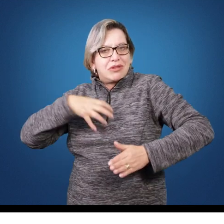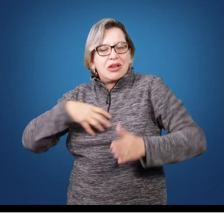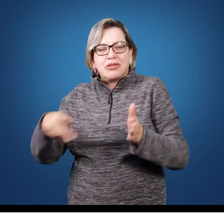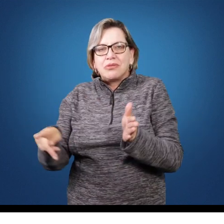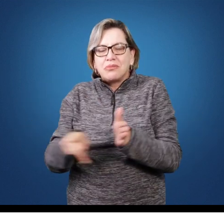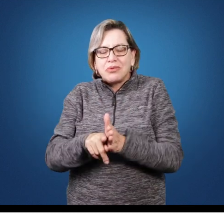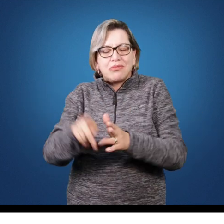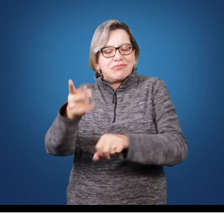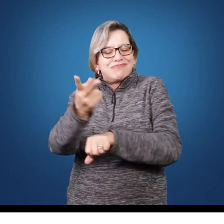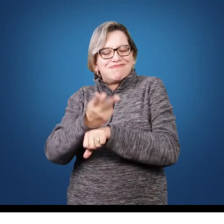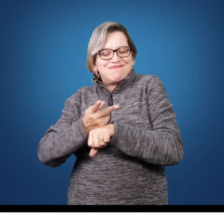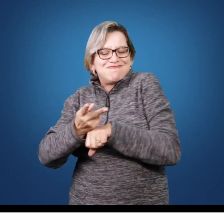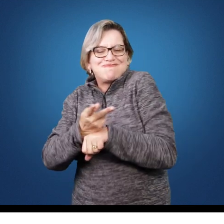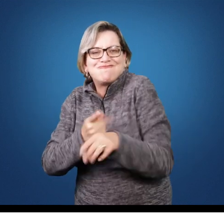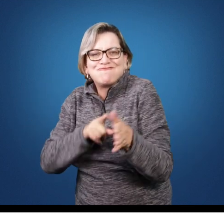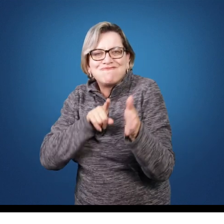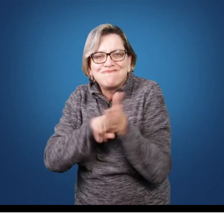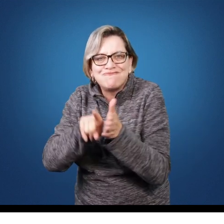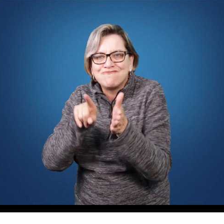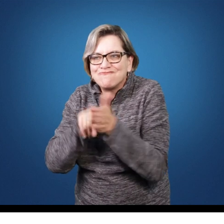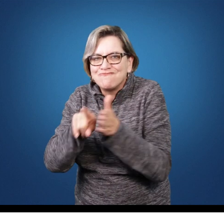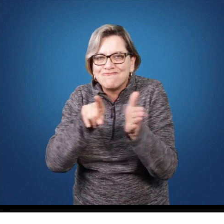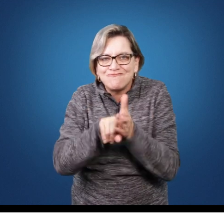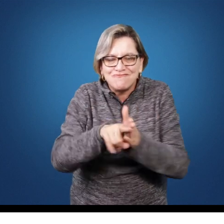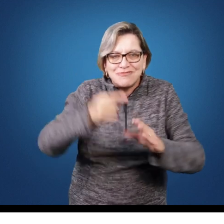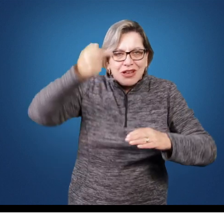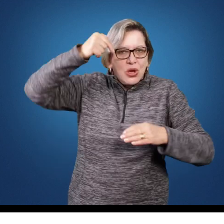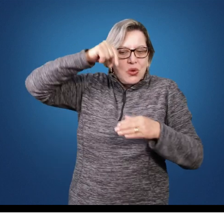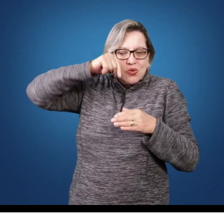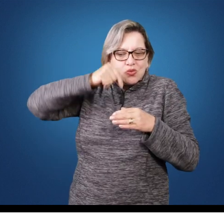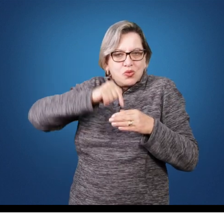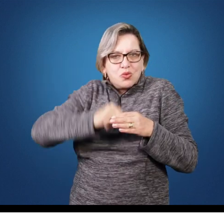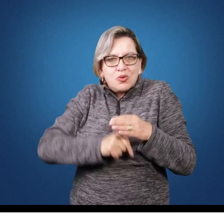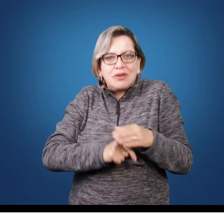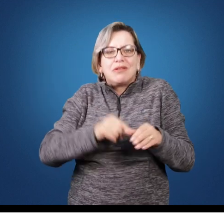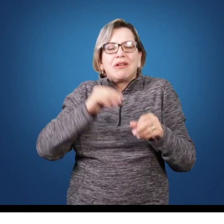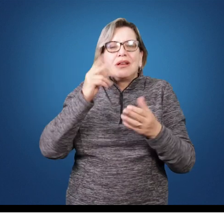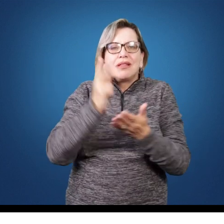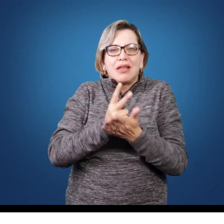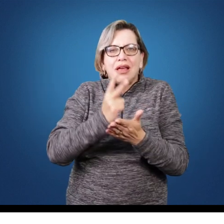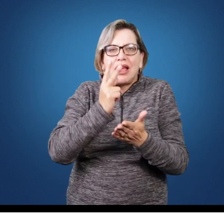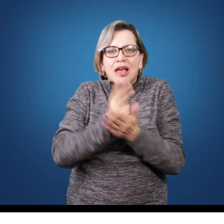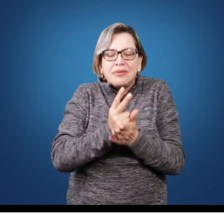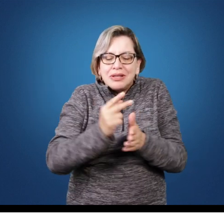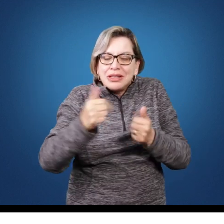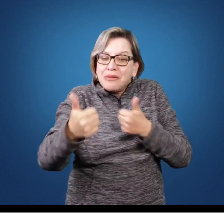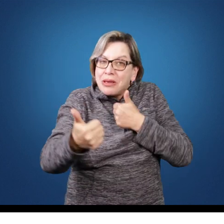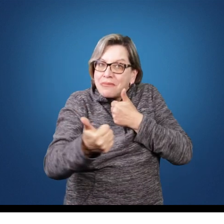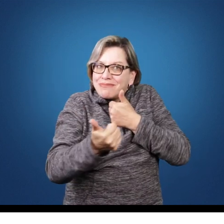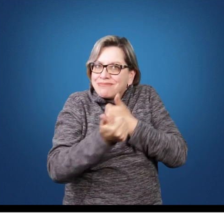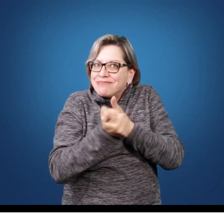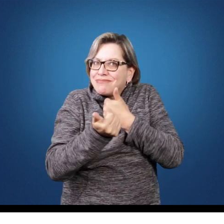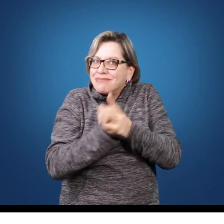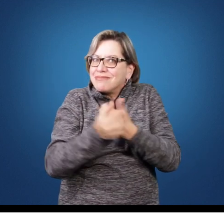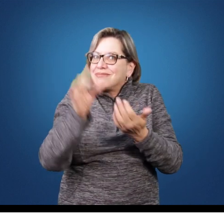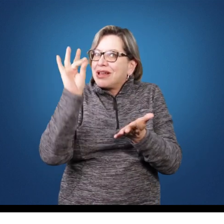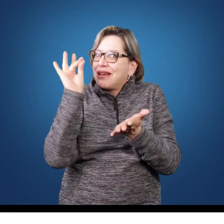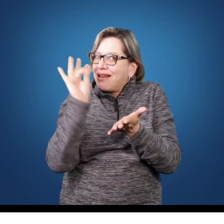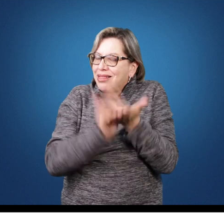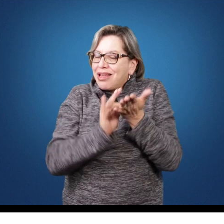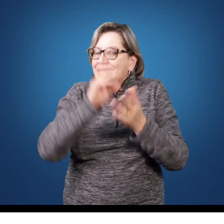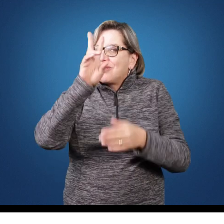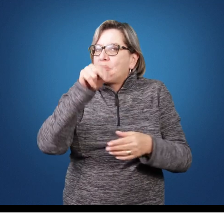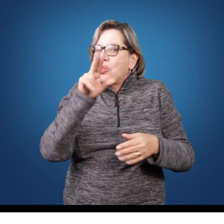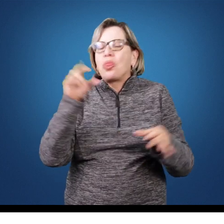constante busca. É uma atividade de aproximação sucessiva da realidade que nunca se esgota,